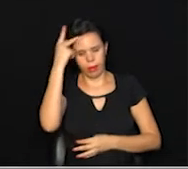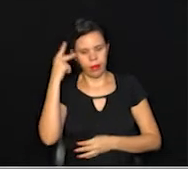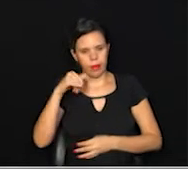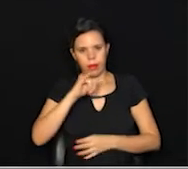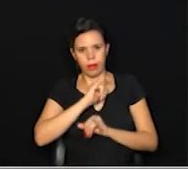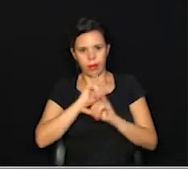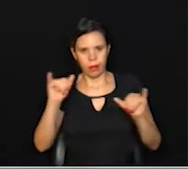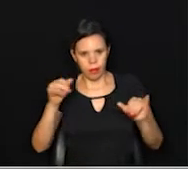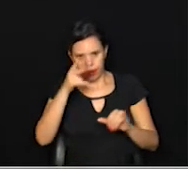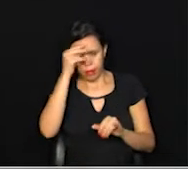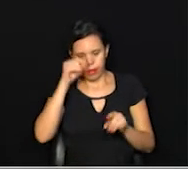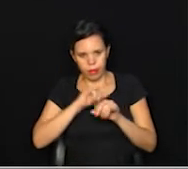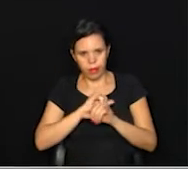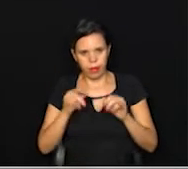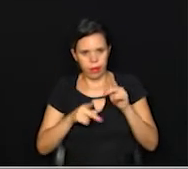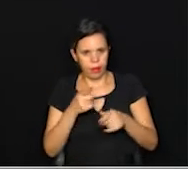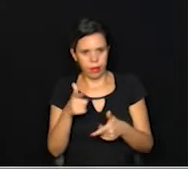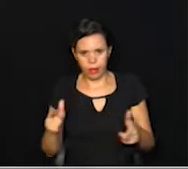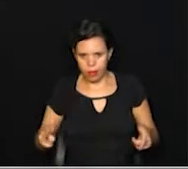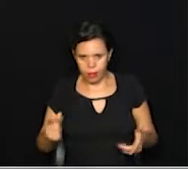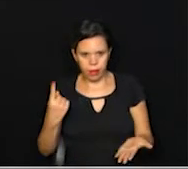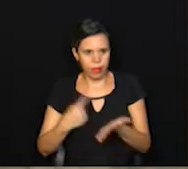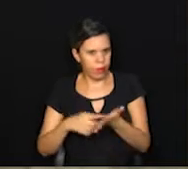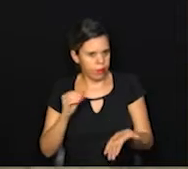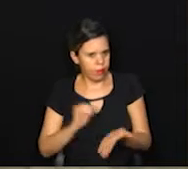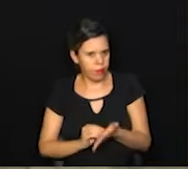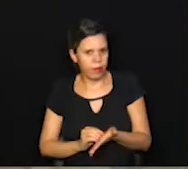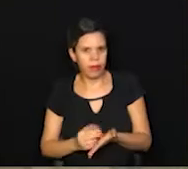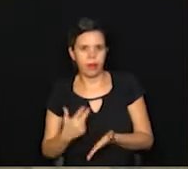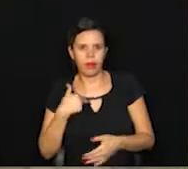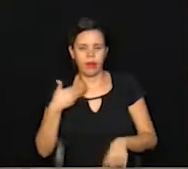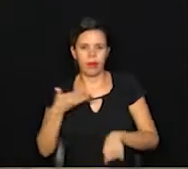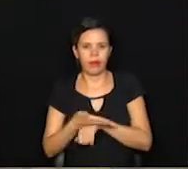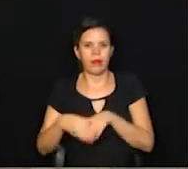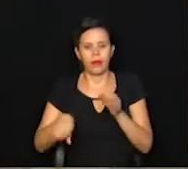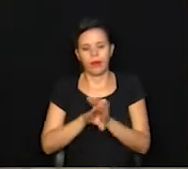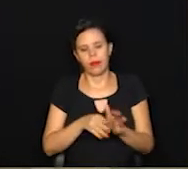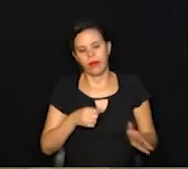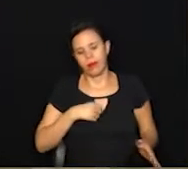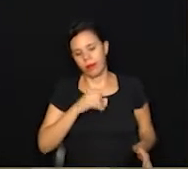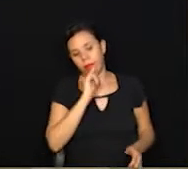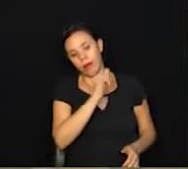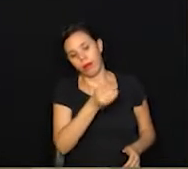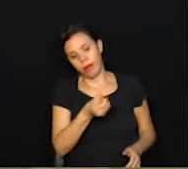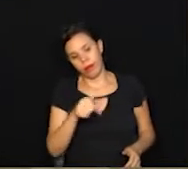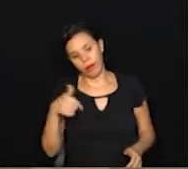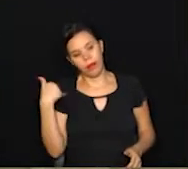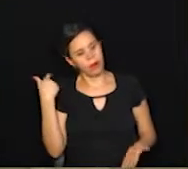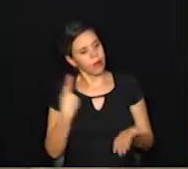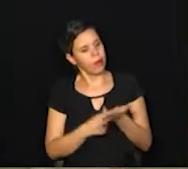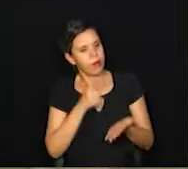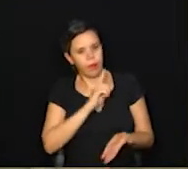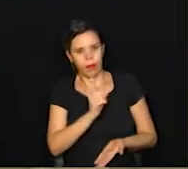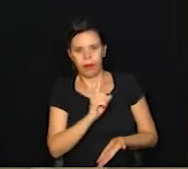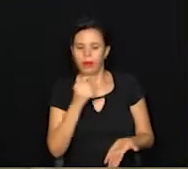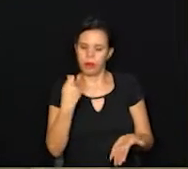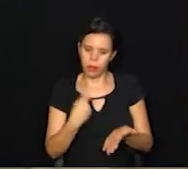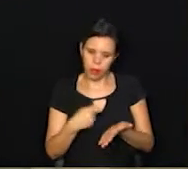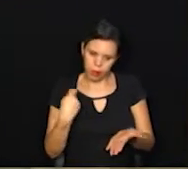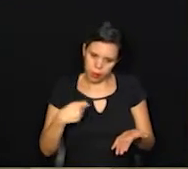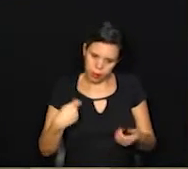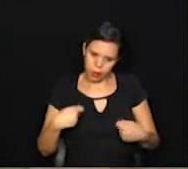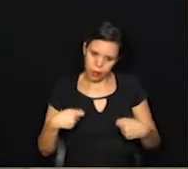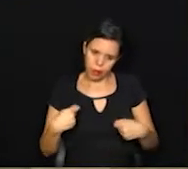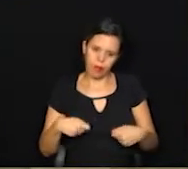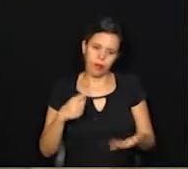que as pessoas que não estão agendadas, elas não podem chegar lá, eu tenho 67 anos, mas eu não agendei. Tem que agendar. Tem que